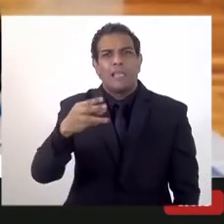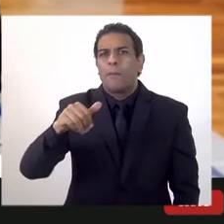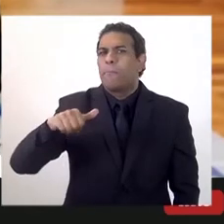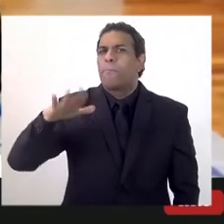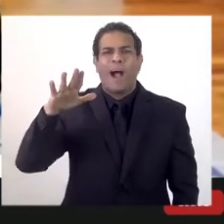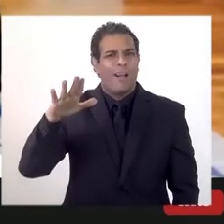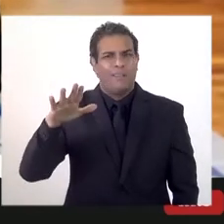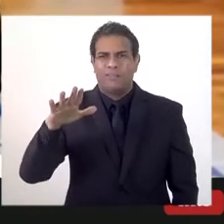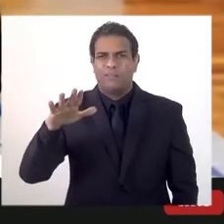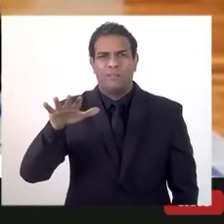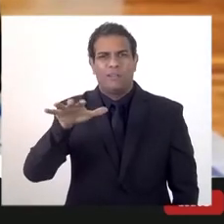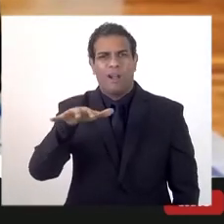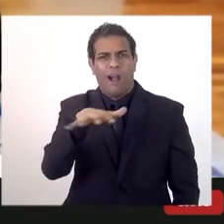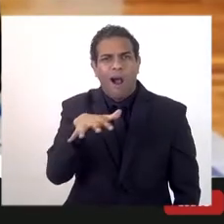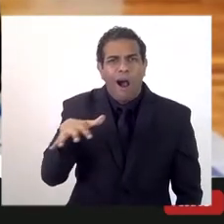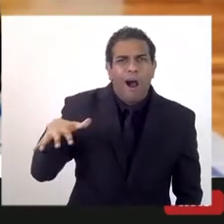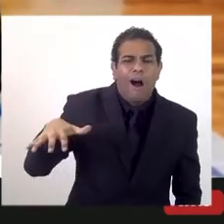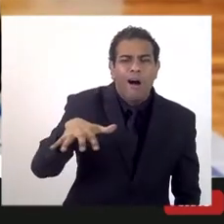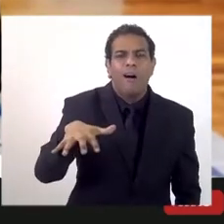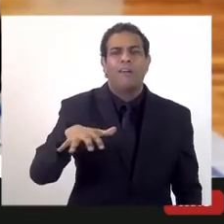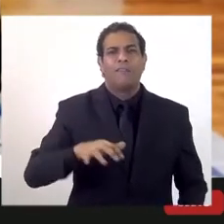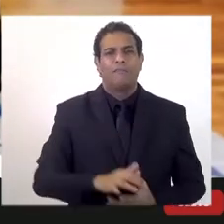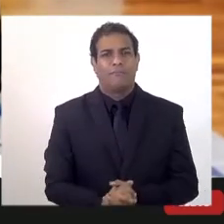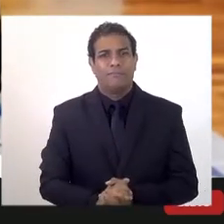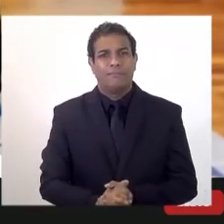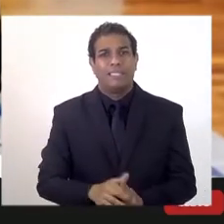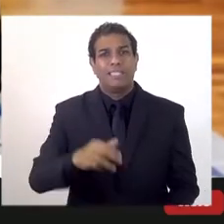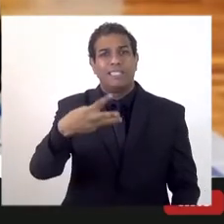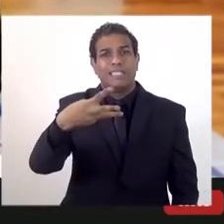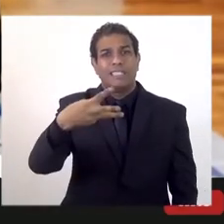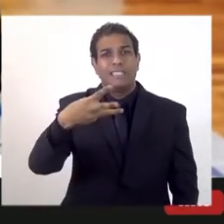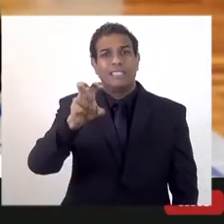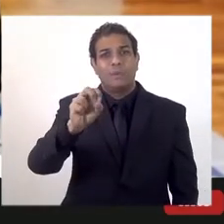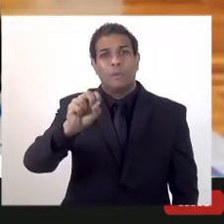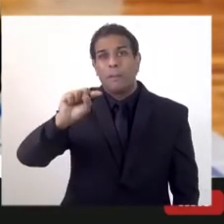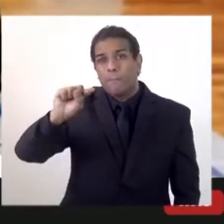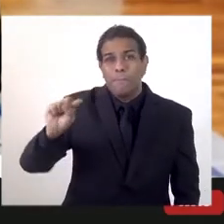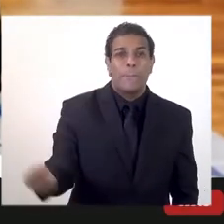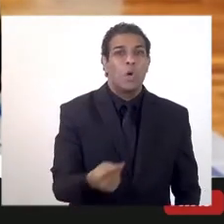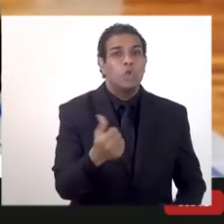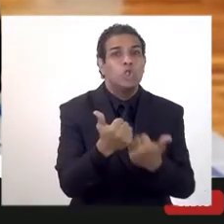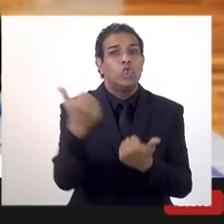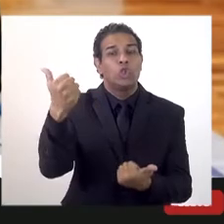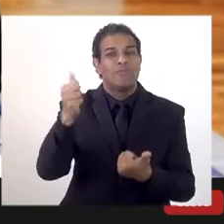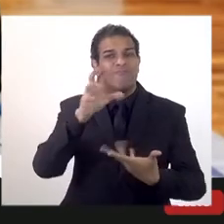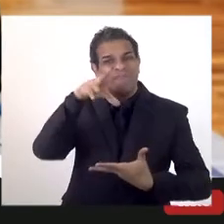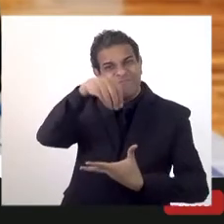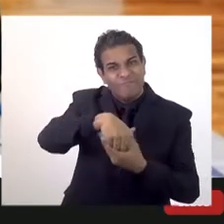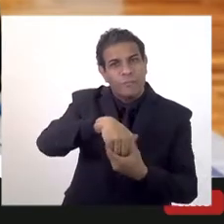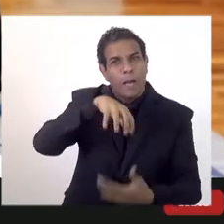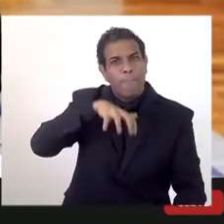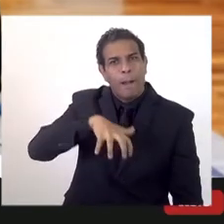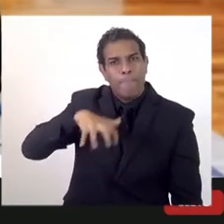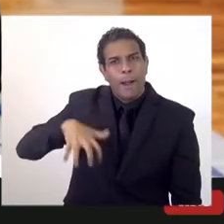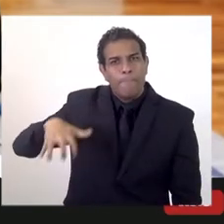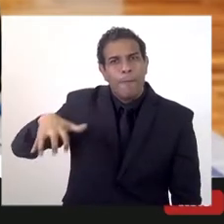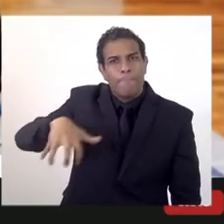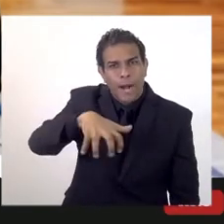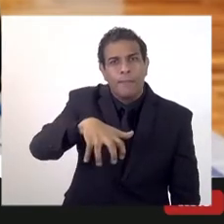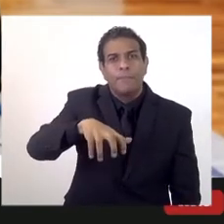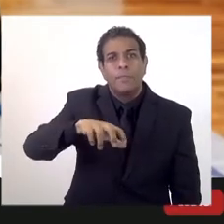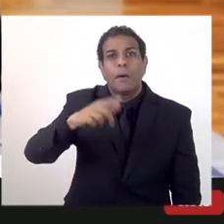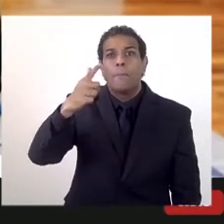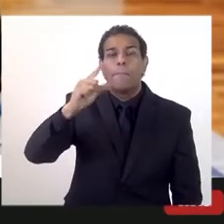Legislativa. São mais de 350 membros titulares e suplentes, que atuam mais 8 câmaras setoriais e 2 grupos de